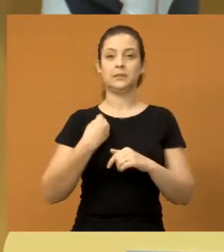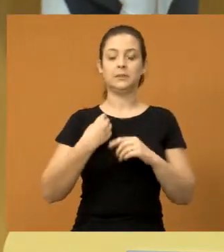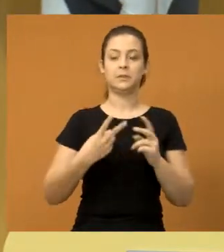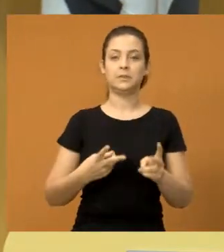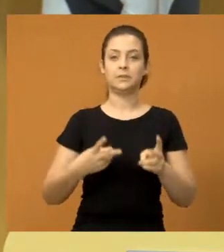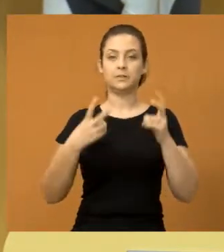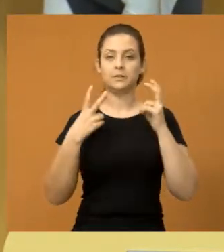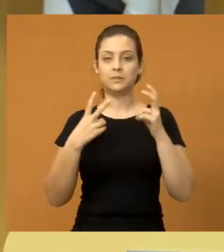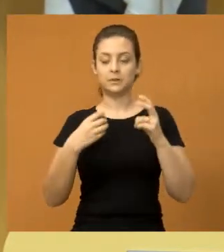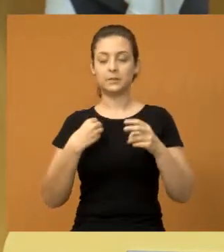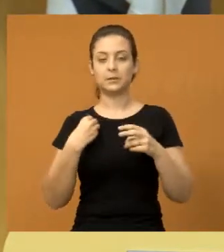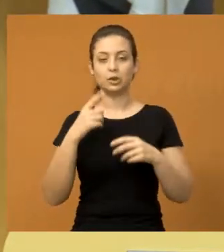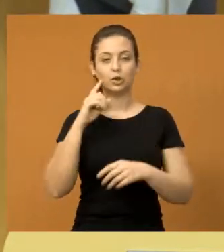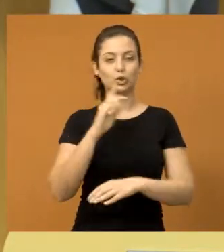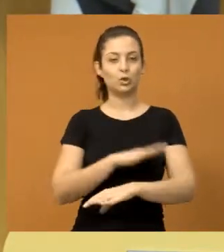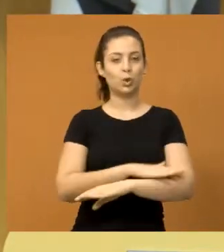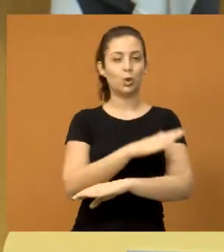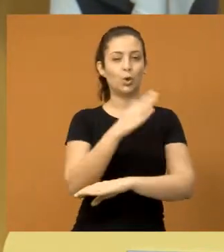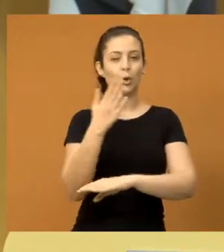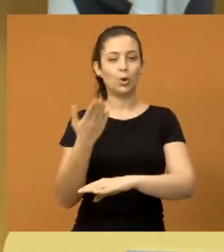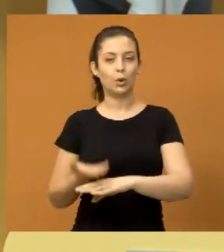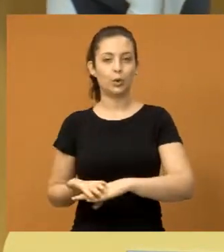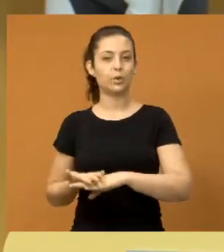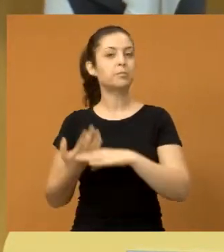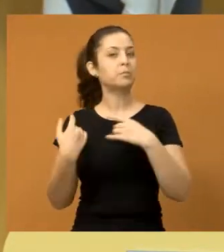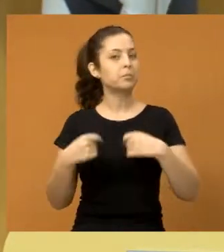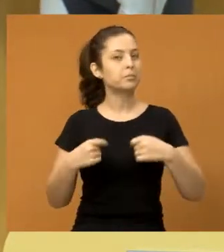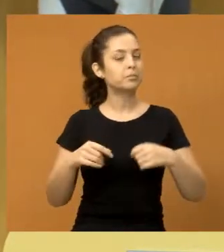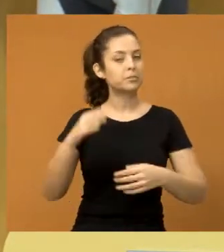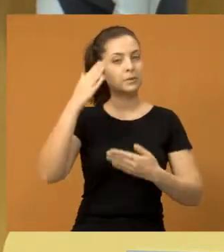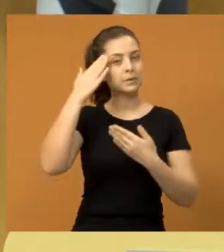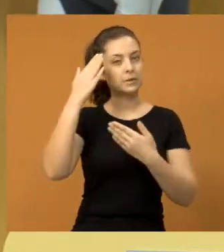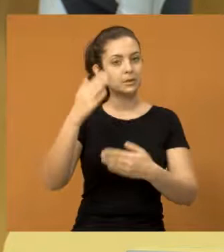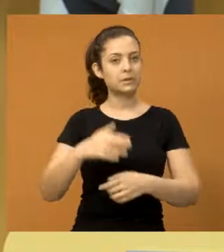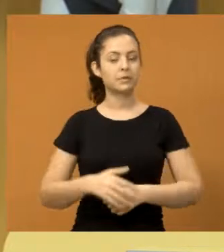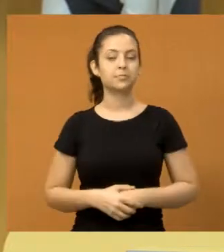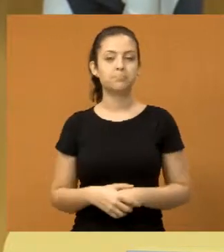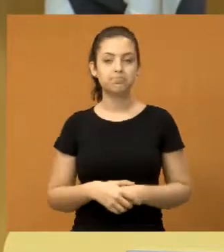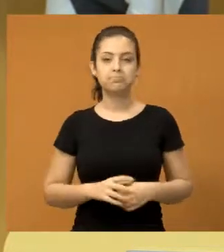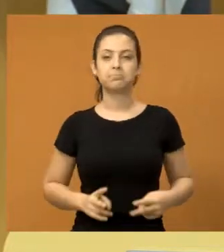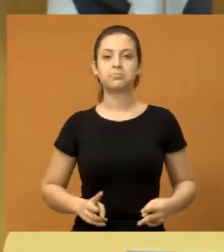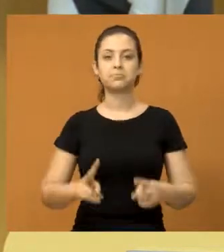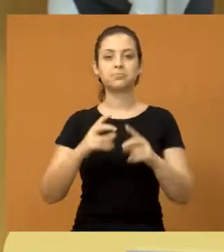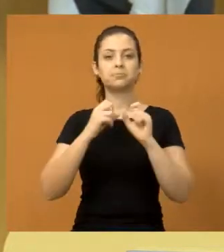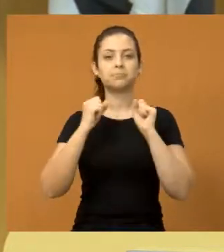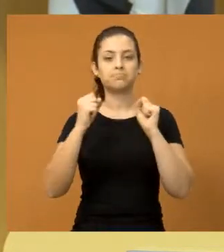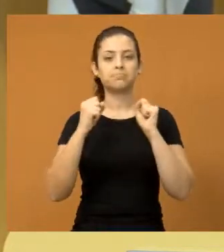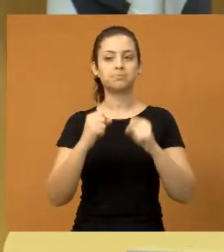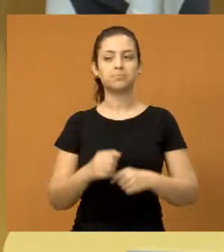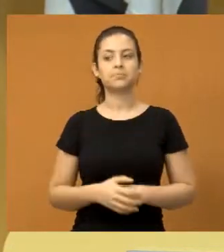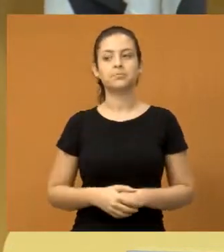e tem o dia inteiro pela frente, então a gente tem que agradecer, porque é sempre uma vitória.